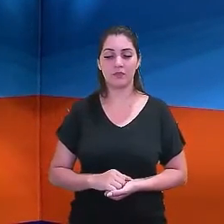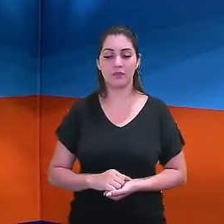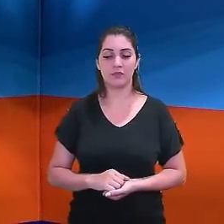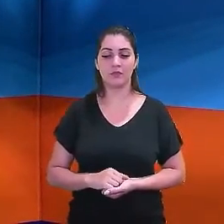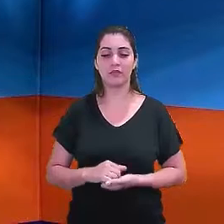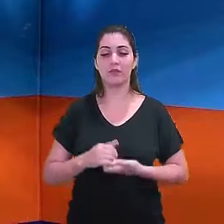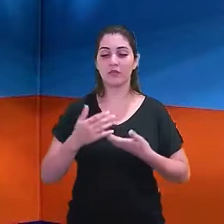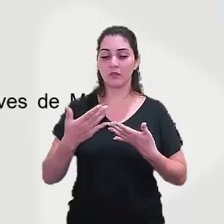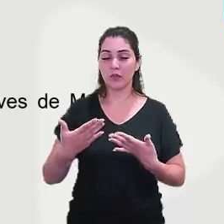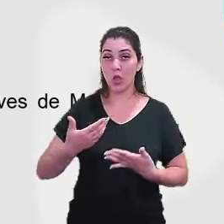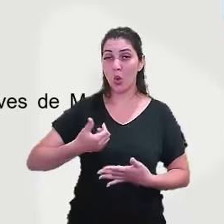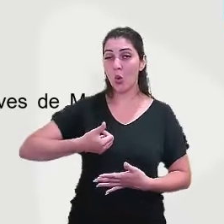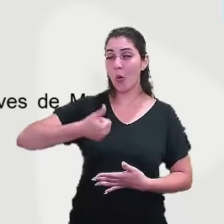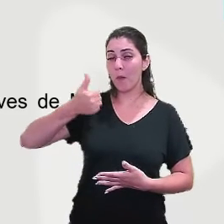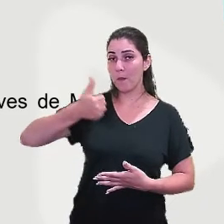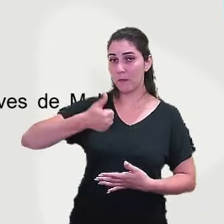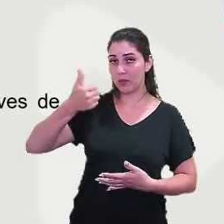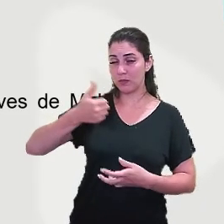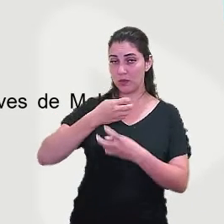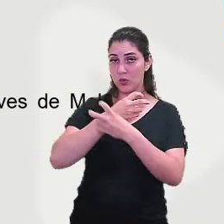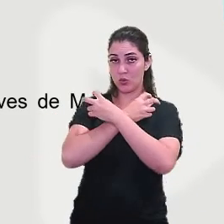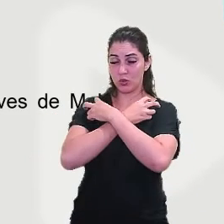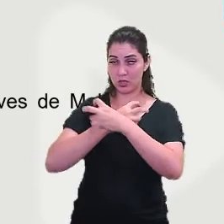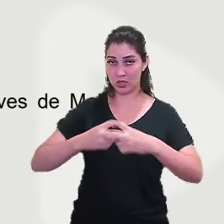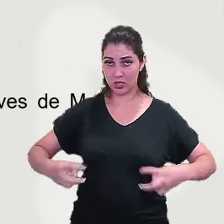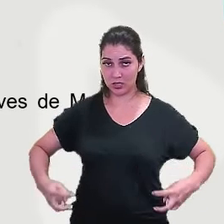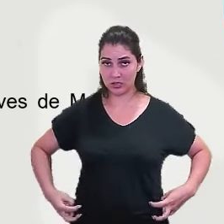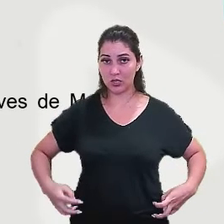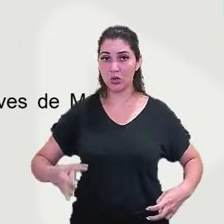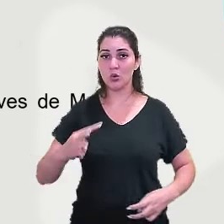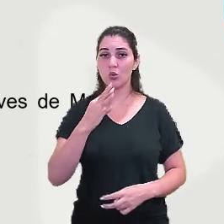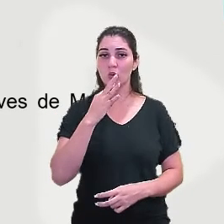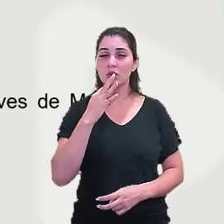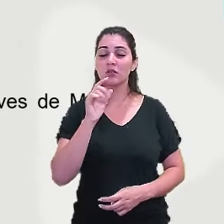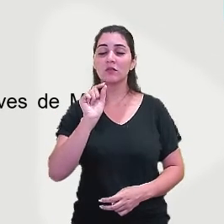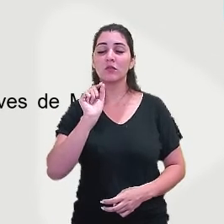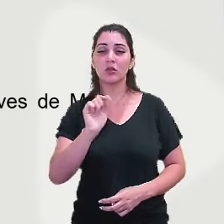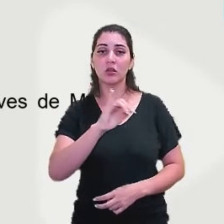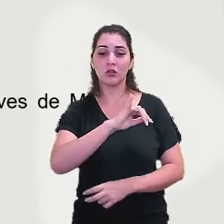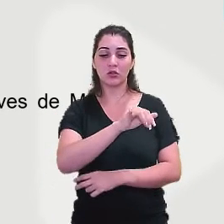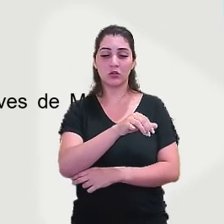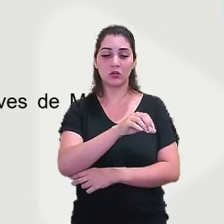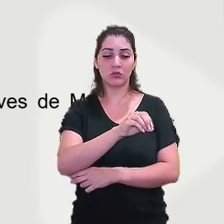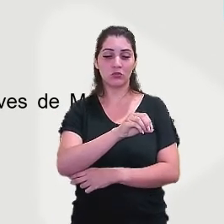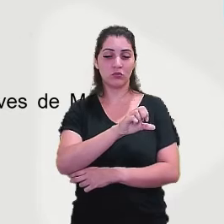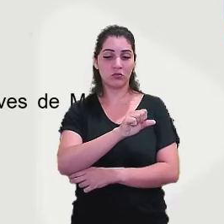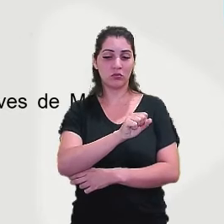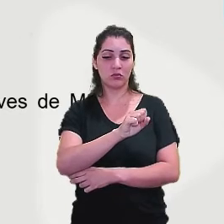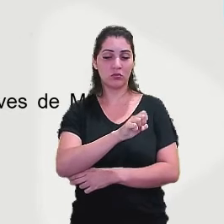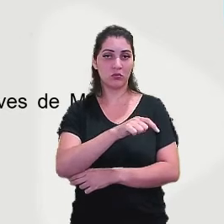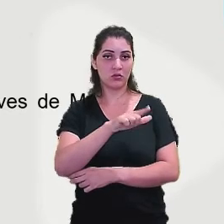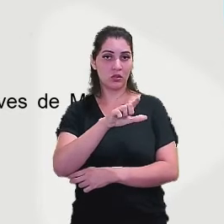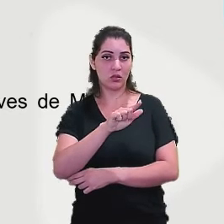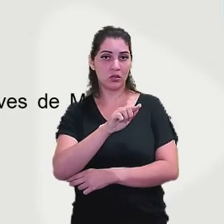O primeiro cangaceiro reconhecido como tal foi José Gomes, vulgo Cabeleira,